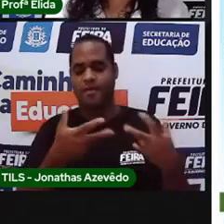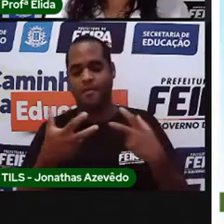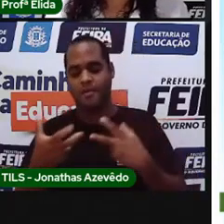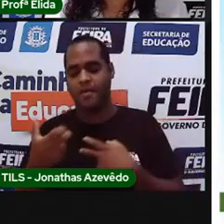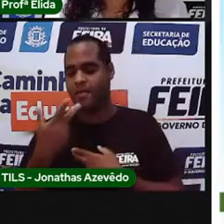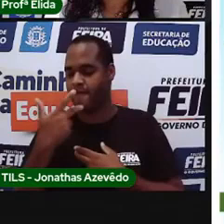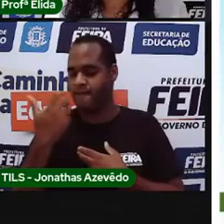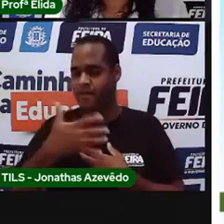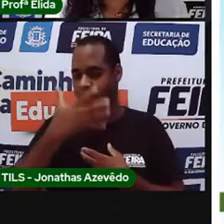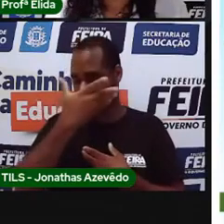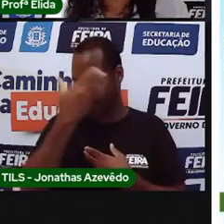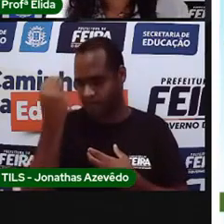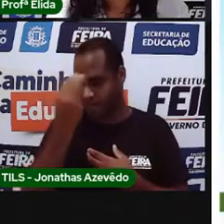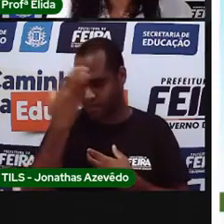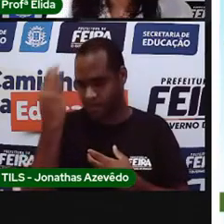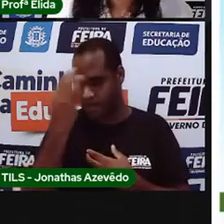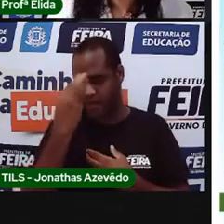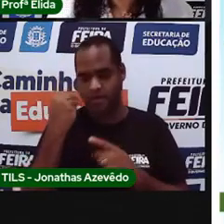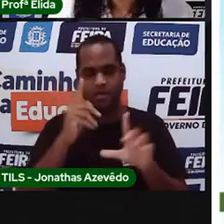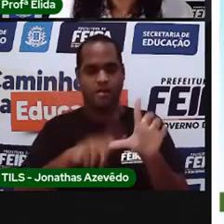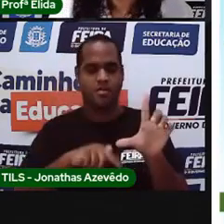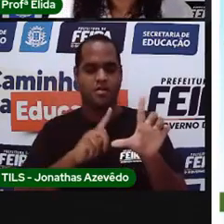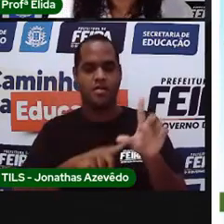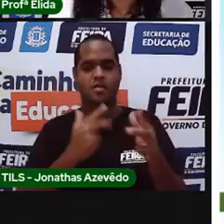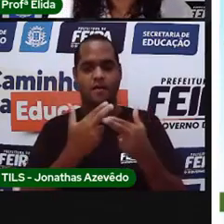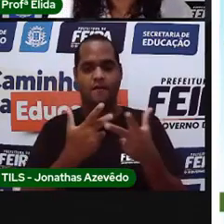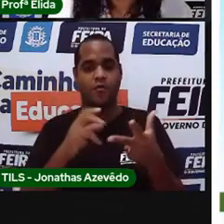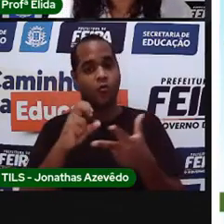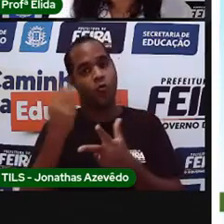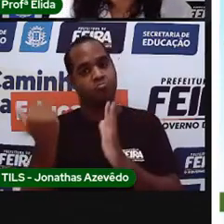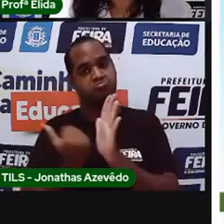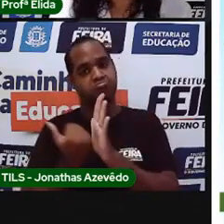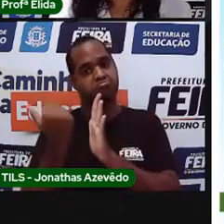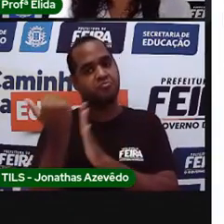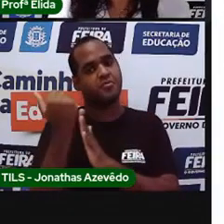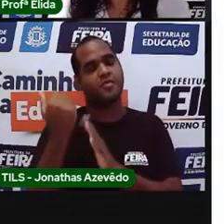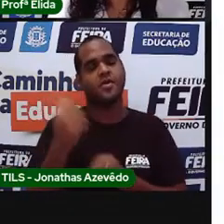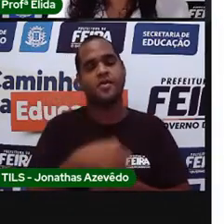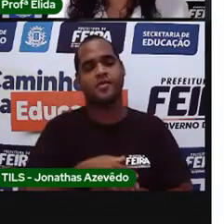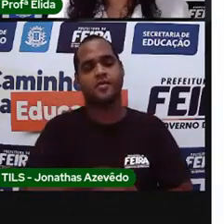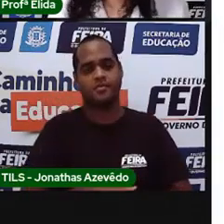se esqueceu de alguma letrinha ou se colocou alguma letrinha a mais.